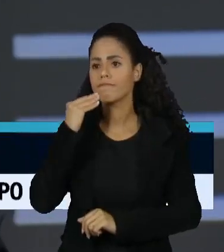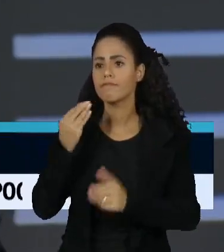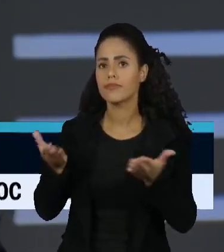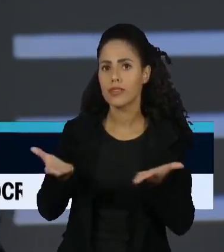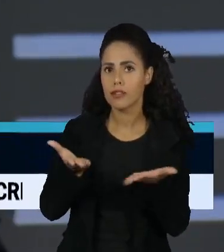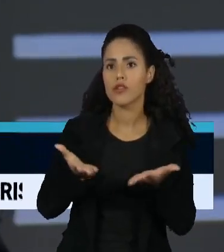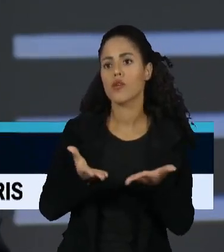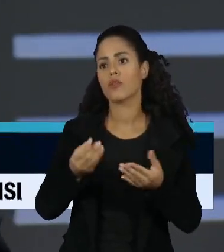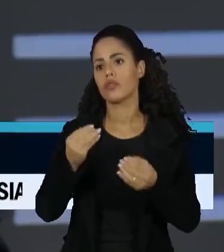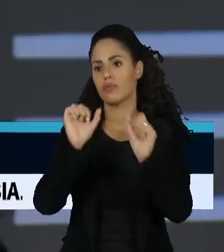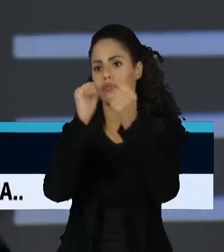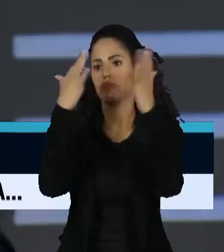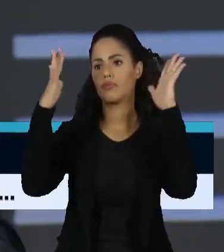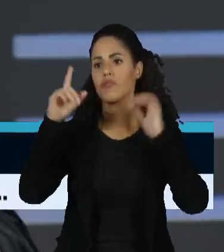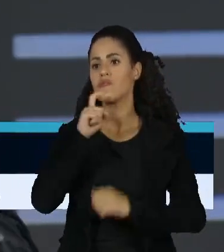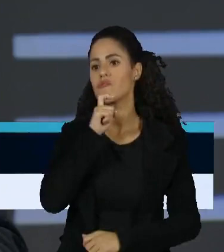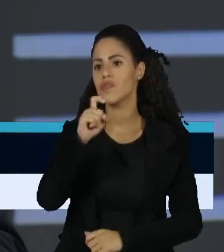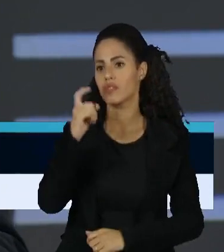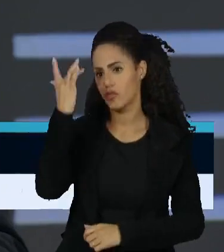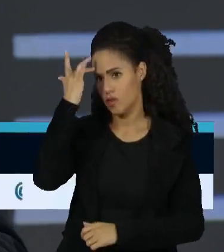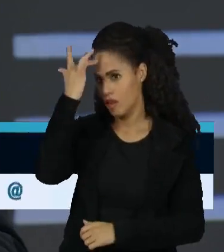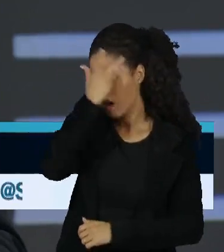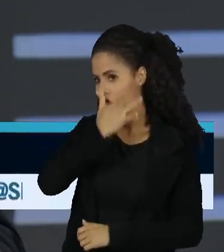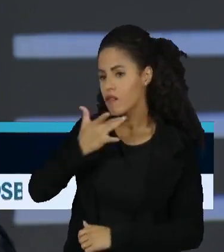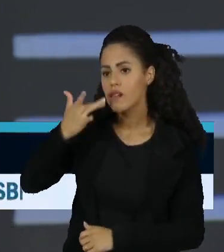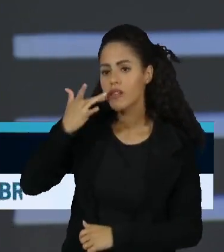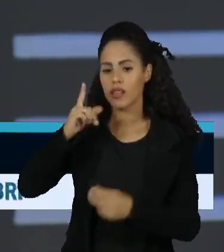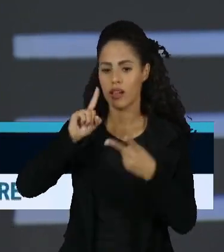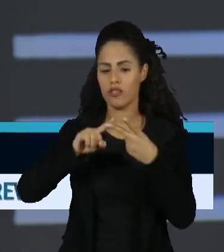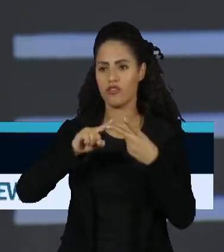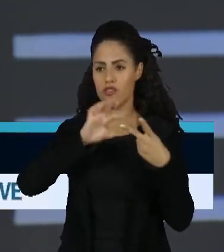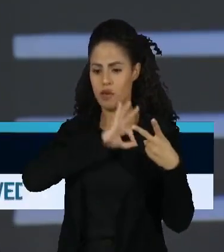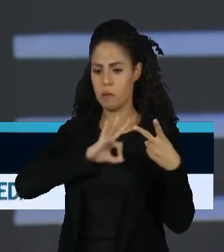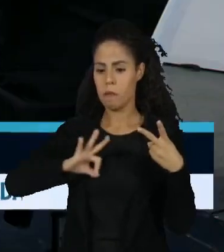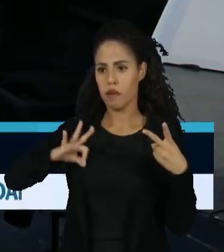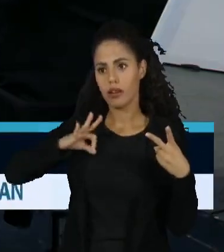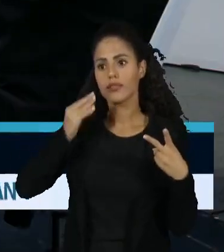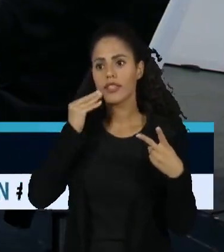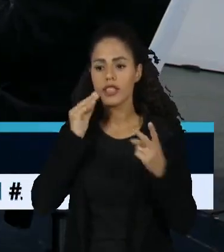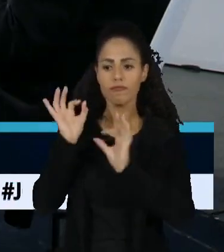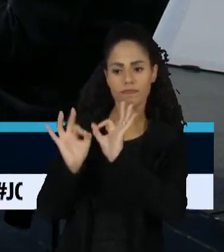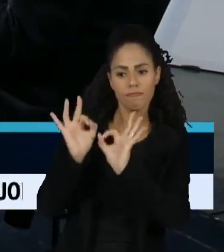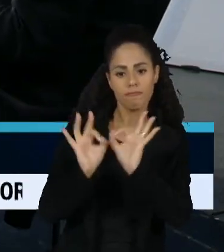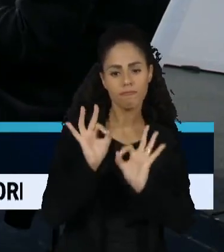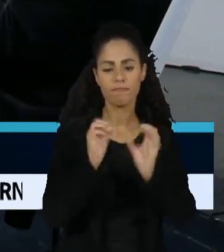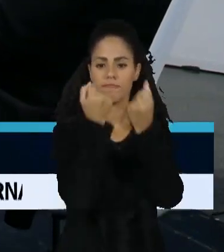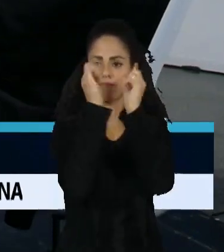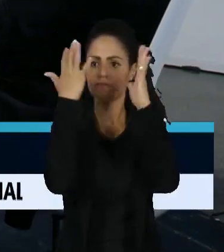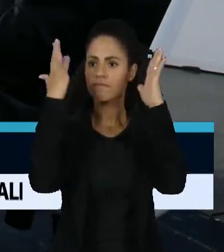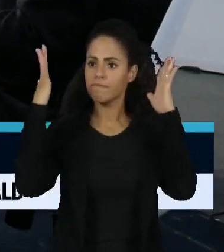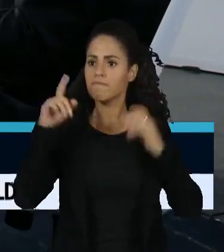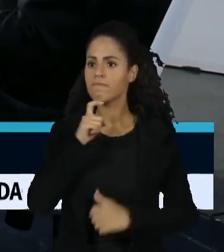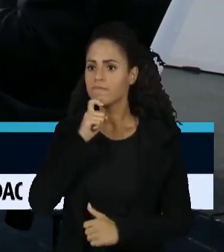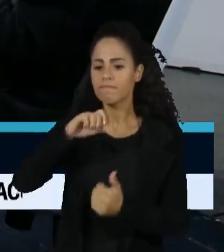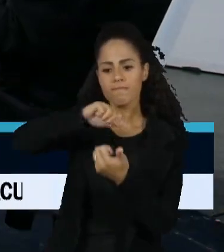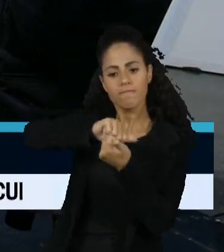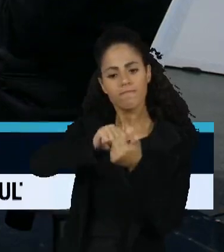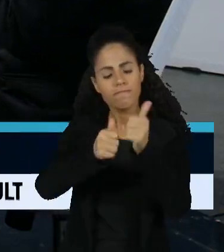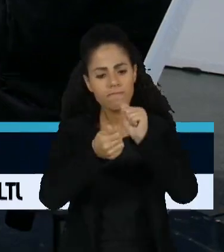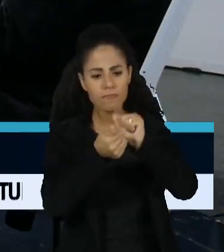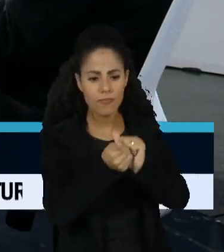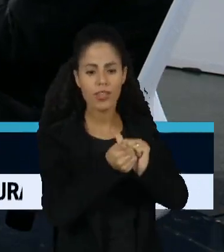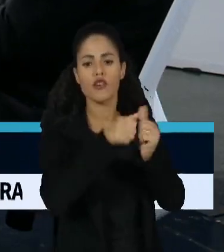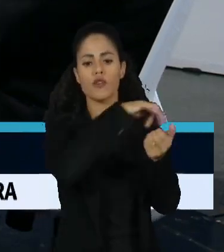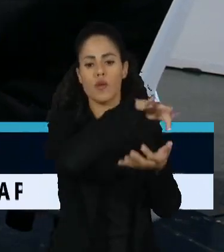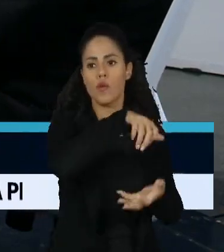economia verde hoje, né? O ministro Fernando Haddad, ao lado da ministra Marina Silva. Estão desenhando um plano dessa transição para o Brasil, olhando